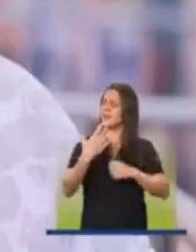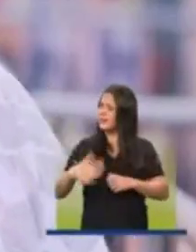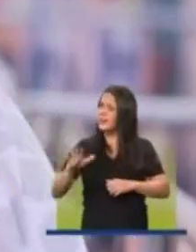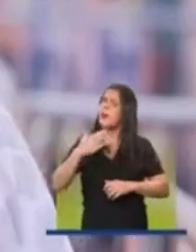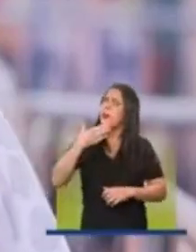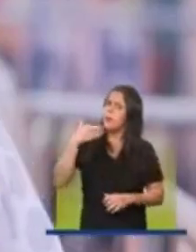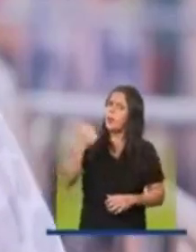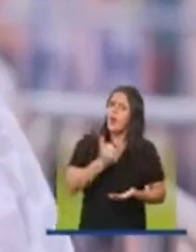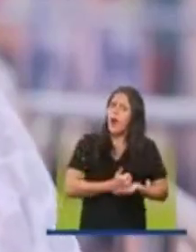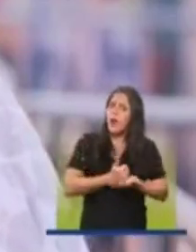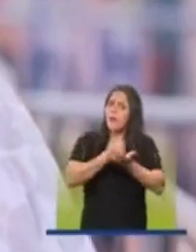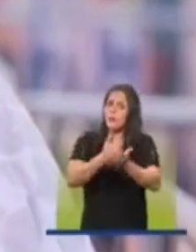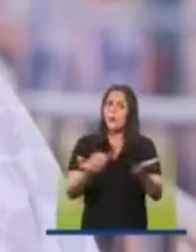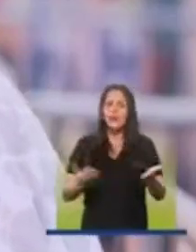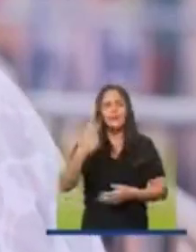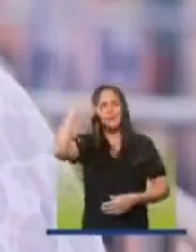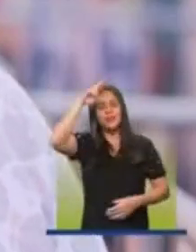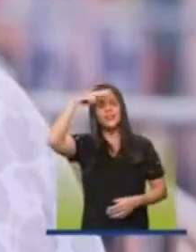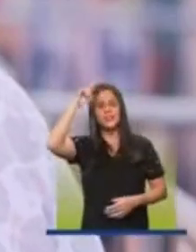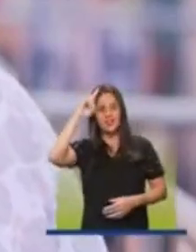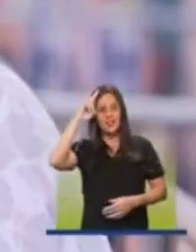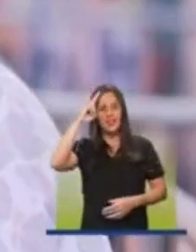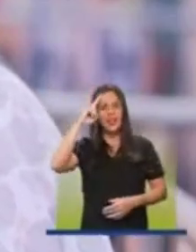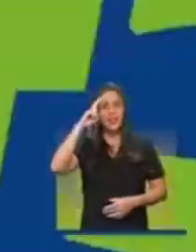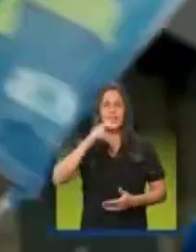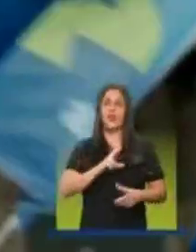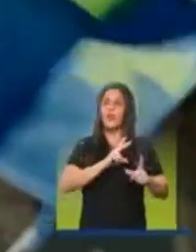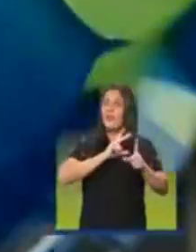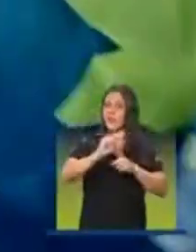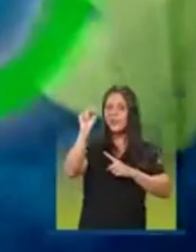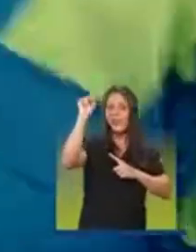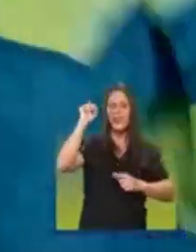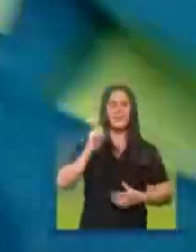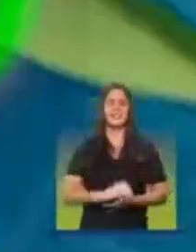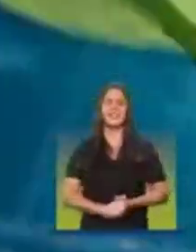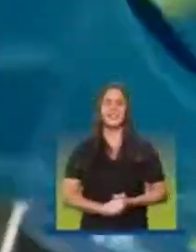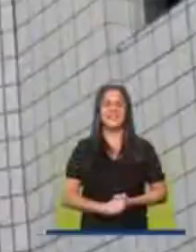E eu estou aqui hoje para apoiar você, Rogério, a grande vitória.